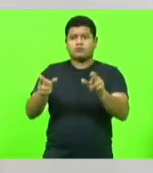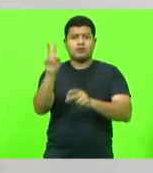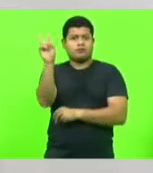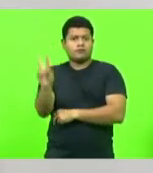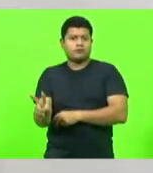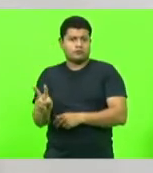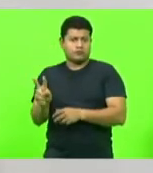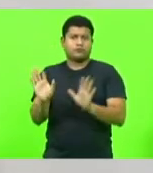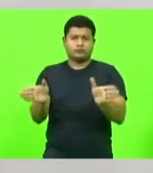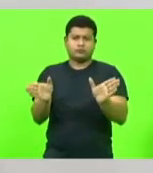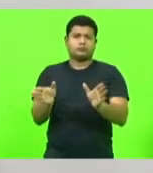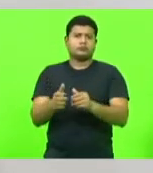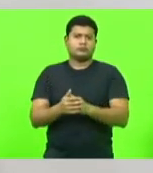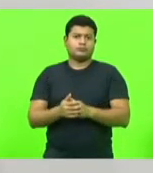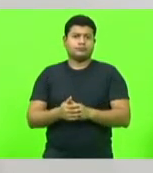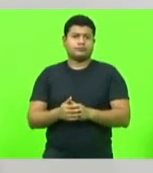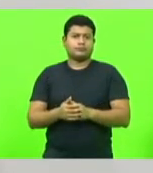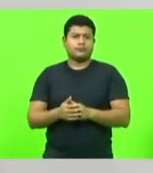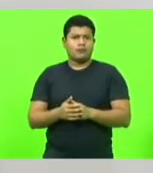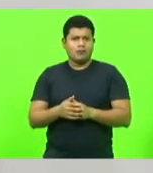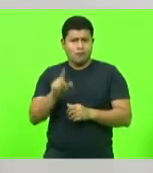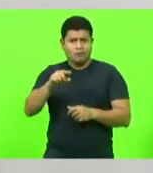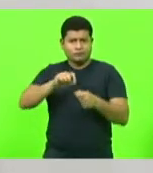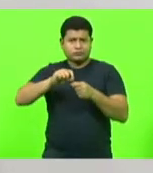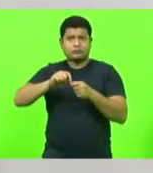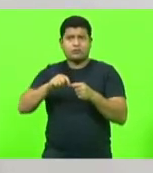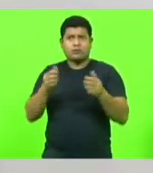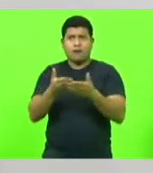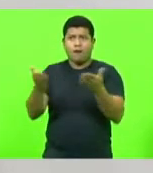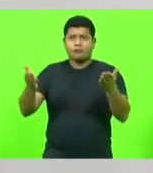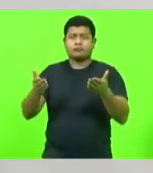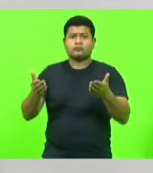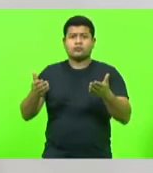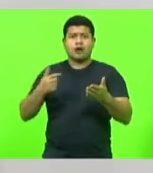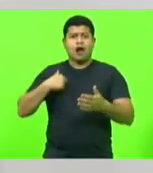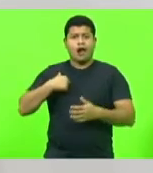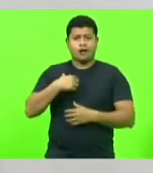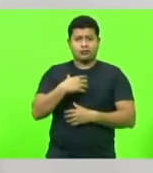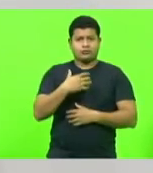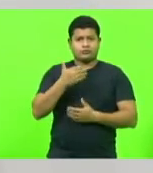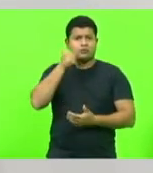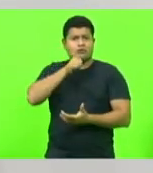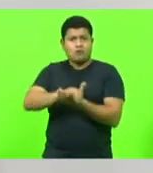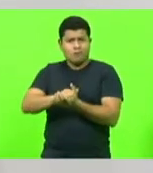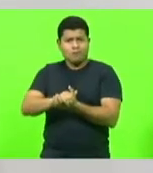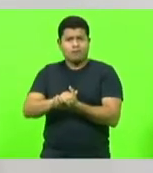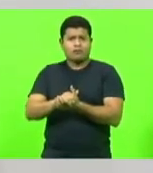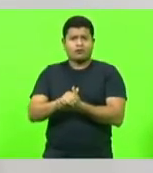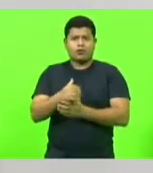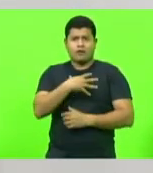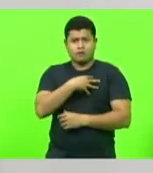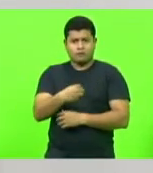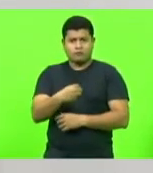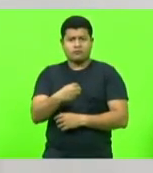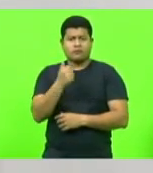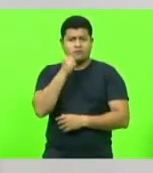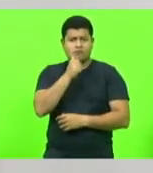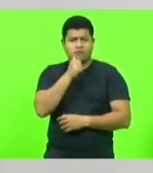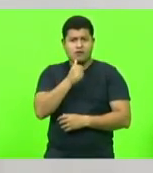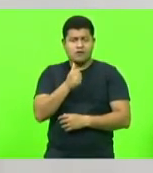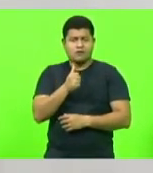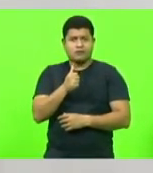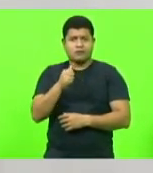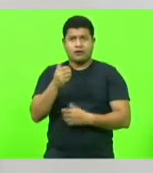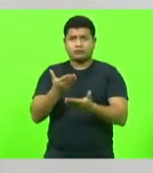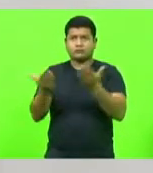Vai ser isso que vocês vão fazer com as nossas esposas? Vai ser isso que vão fazer com as nossas filhas? Hein, mulheres? Estão comemorando